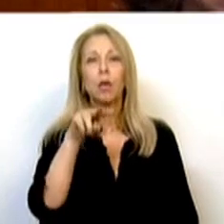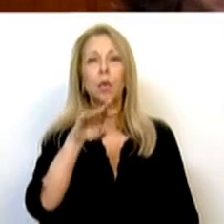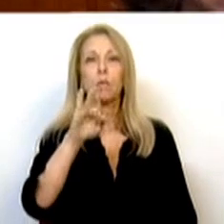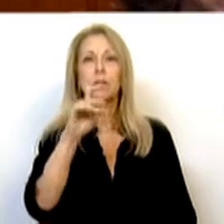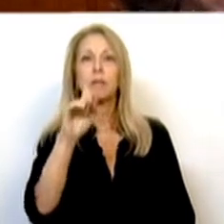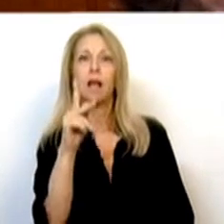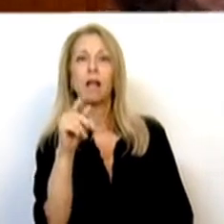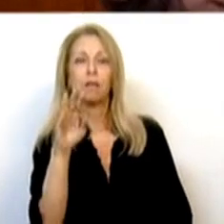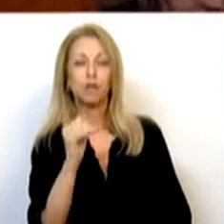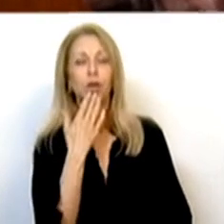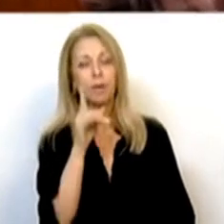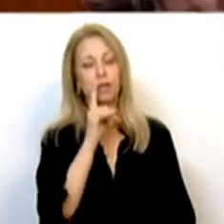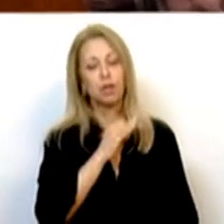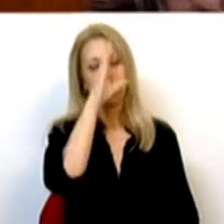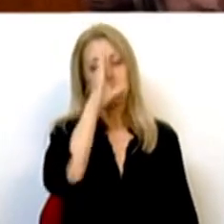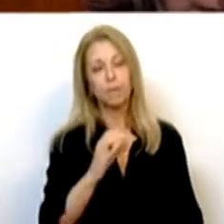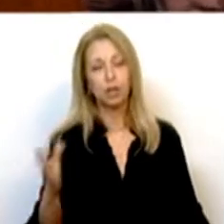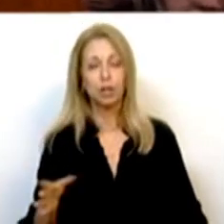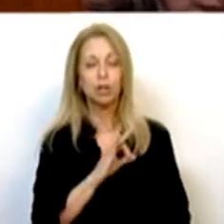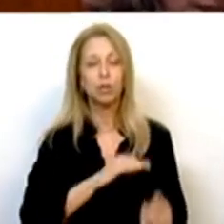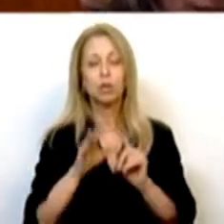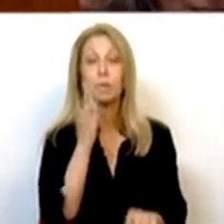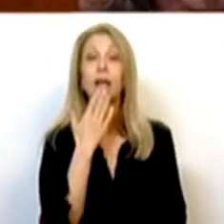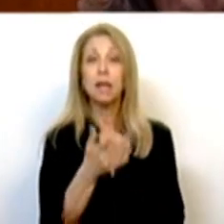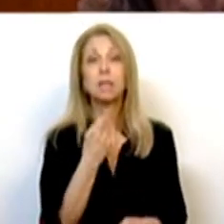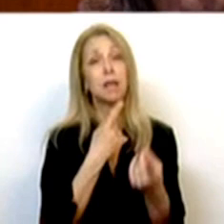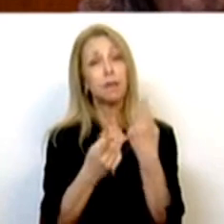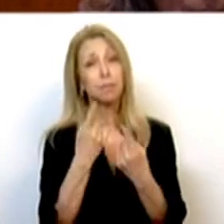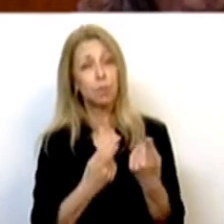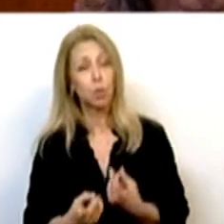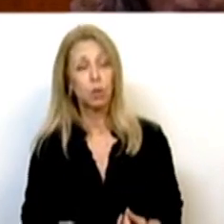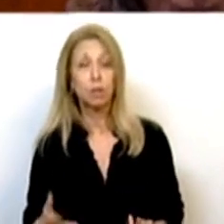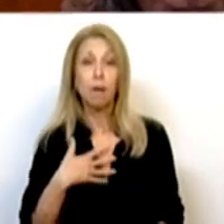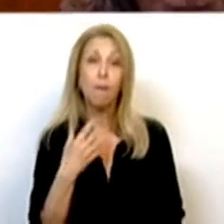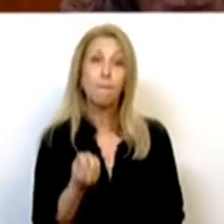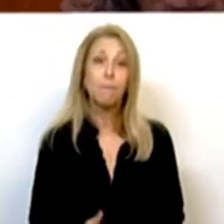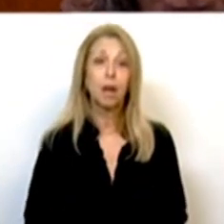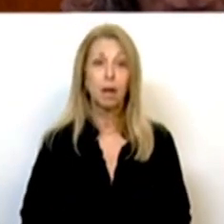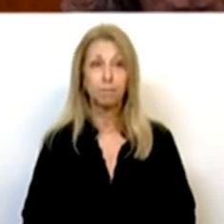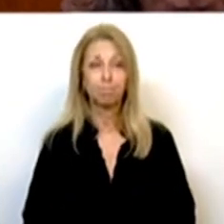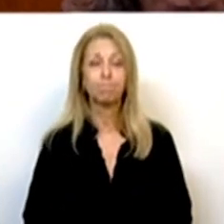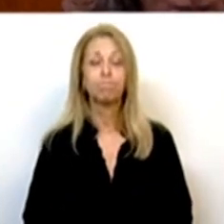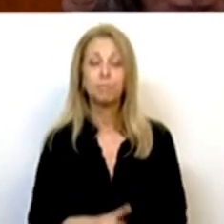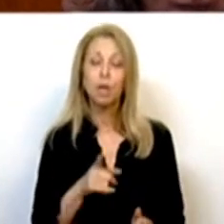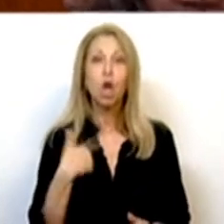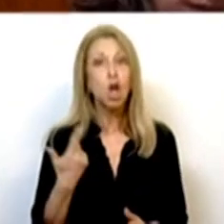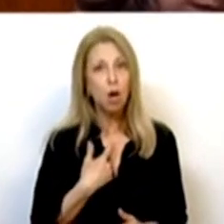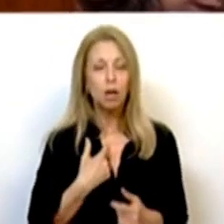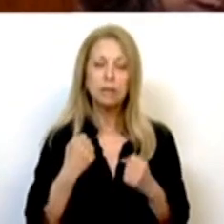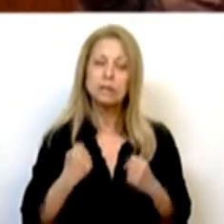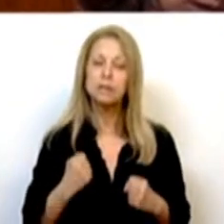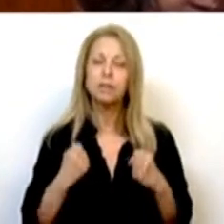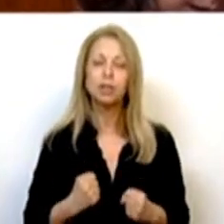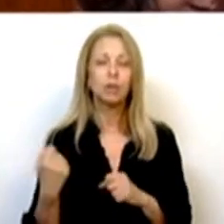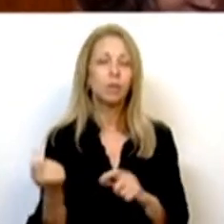Muito obrigada, Sra. Presidente, Srs. Deputados, agradecer as perguntas e com muita pena minha nós teimamos em não fazer um